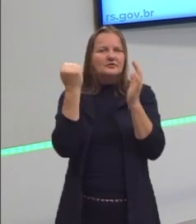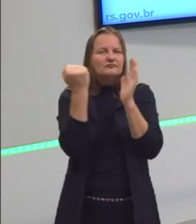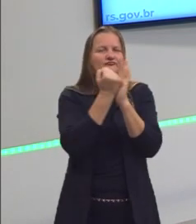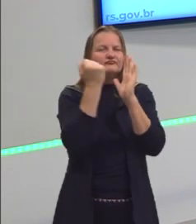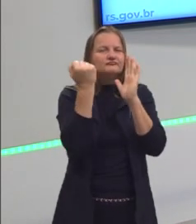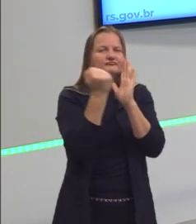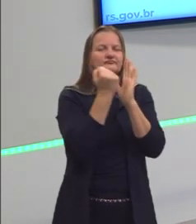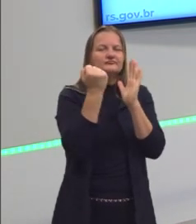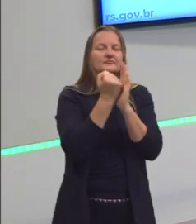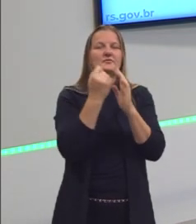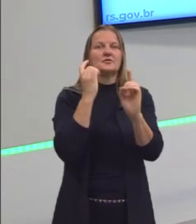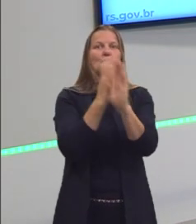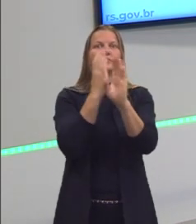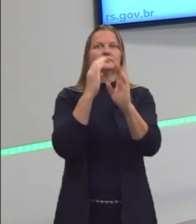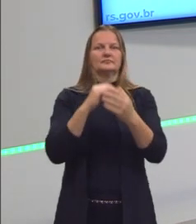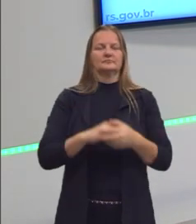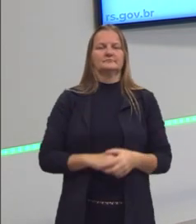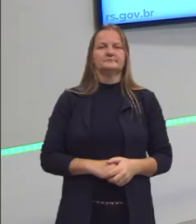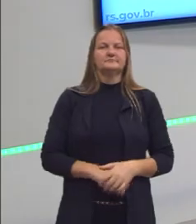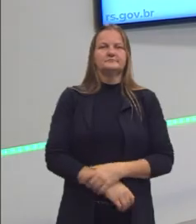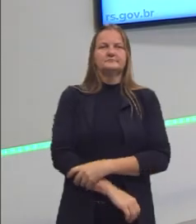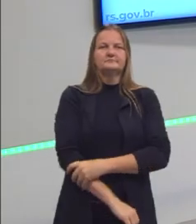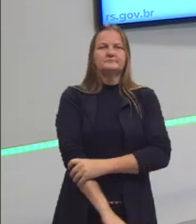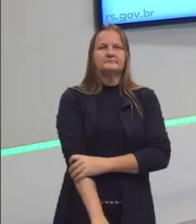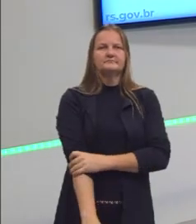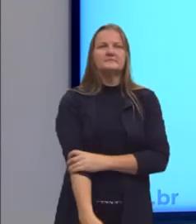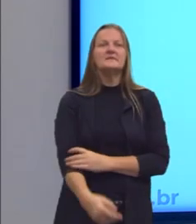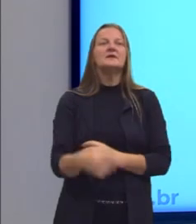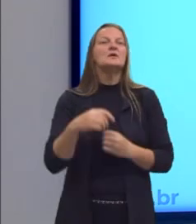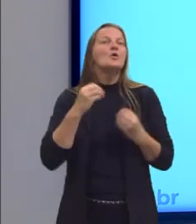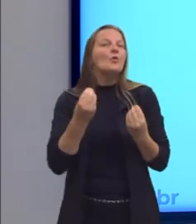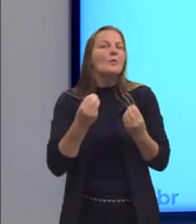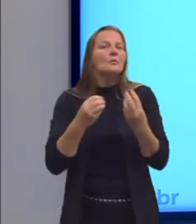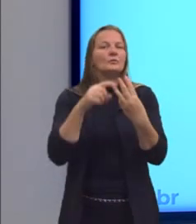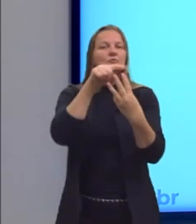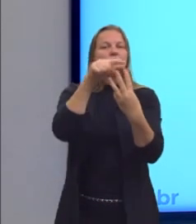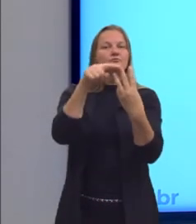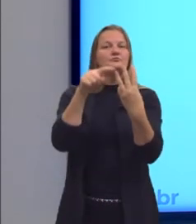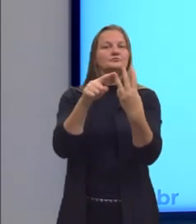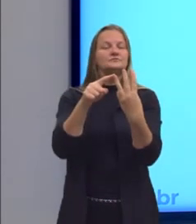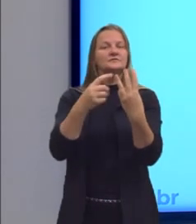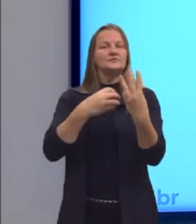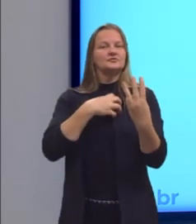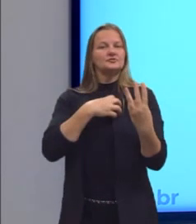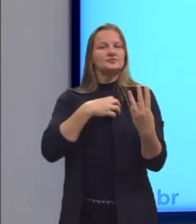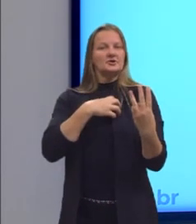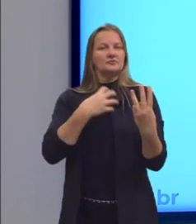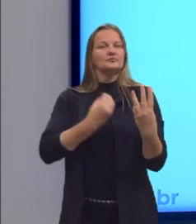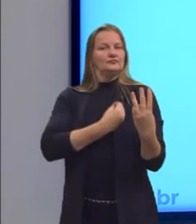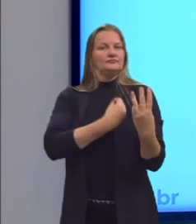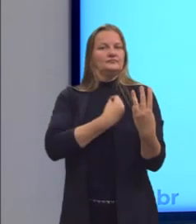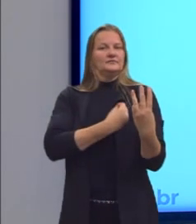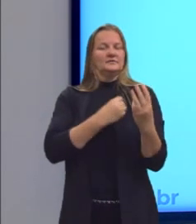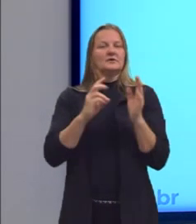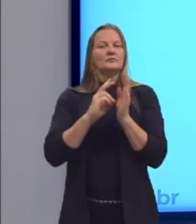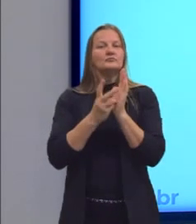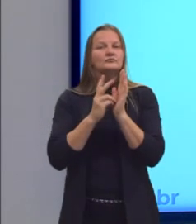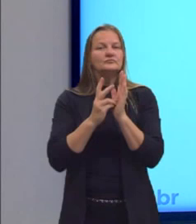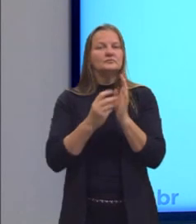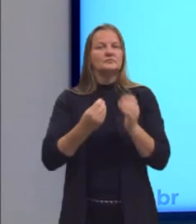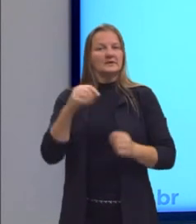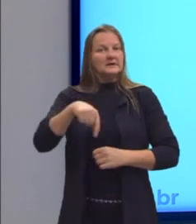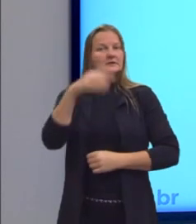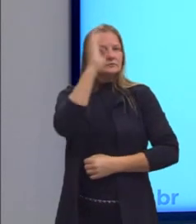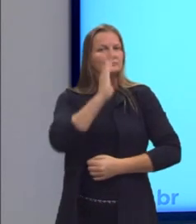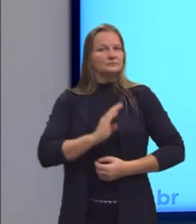arqueológicas. E a gente vai falar de três formas de vida principais desses povos indígenas do